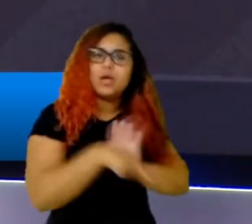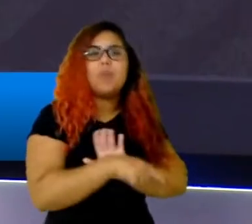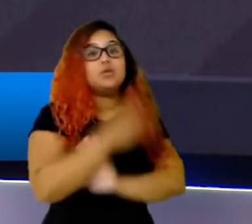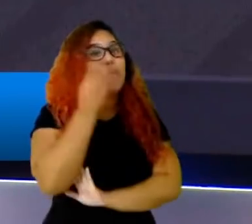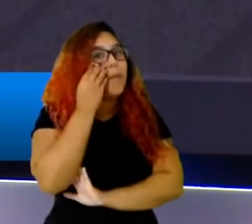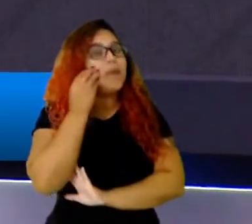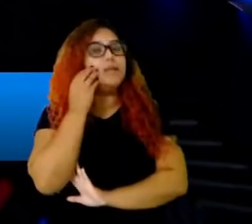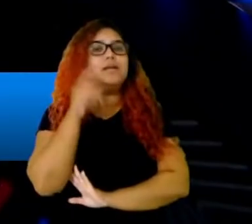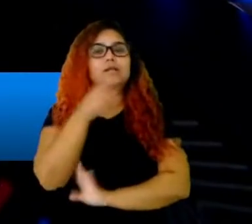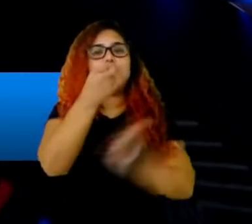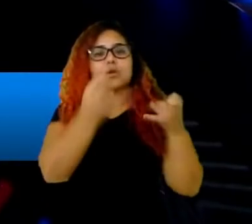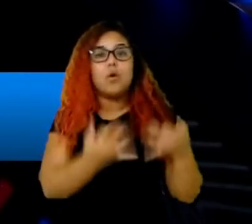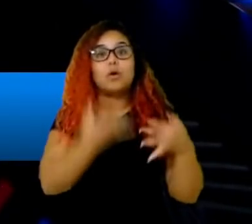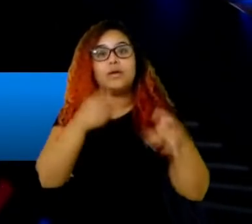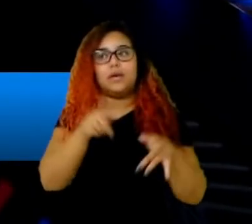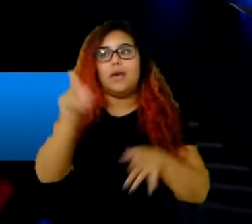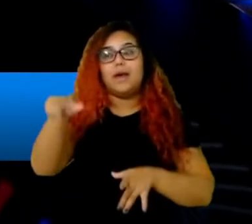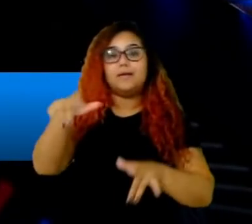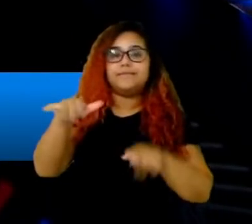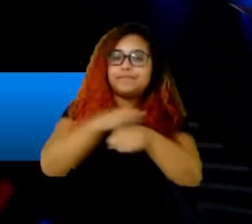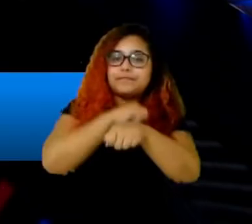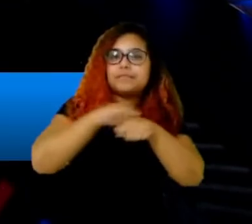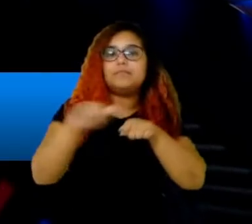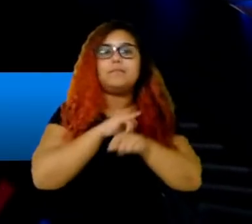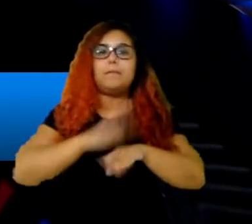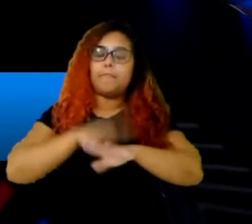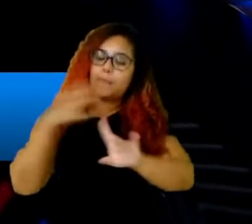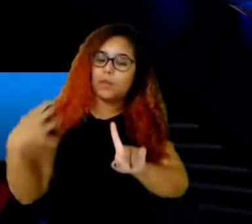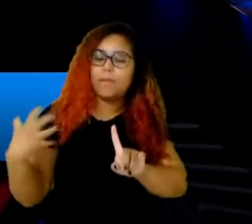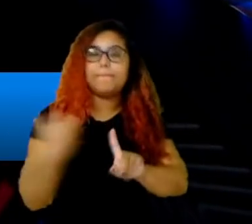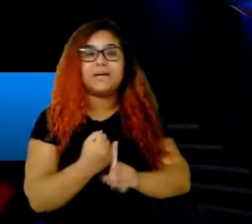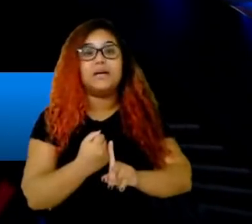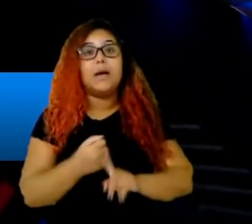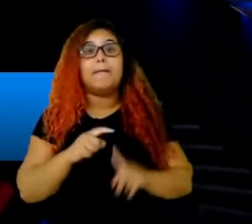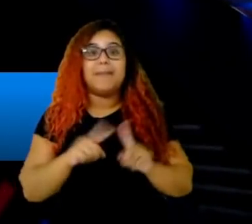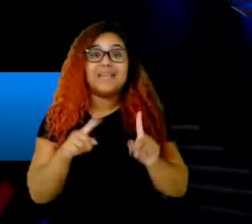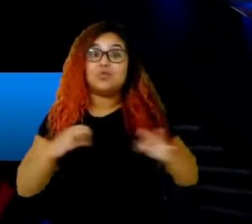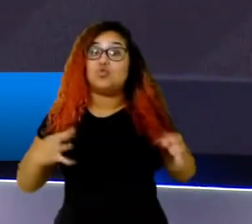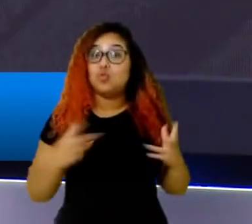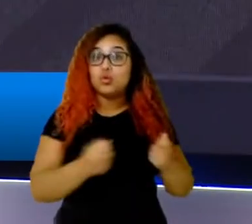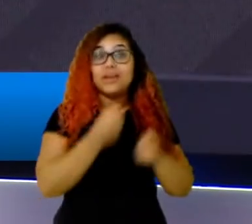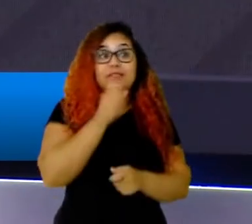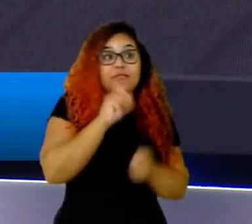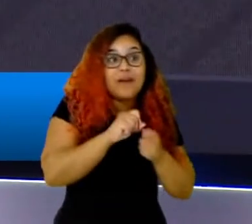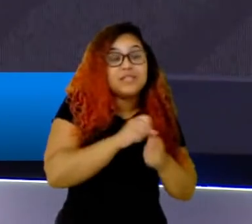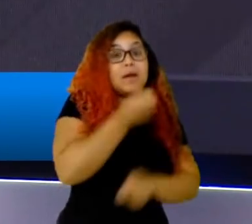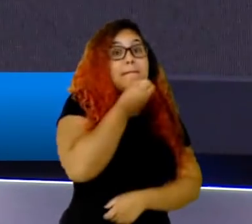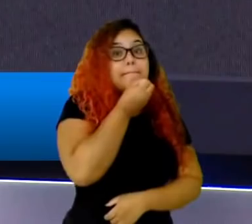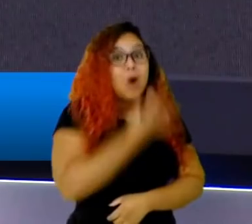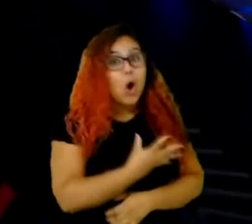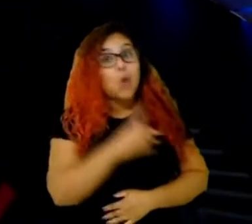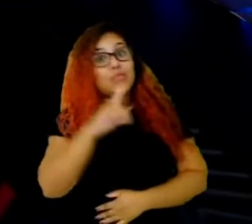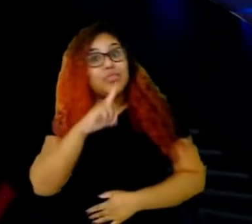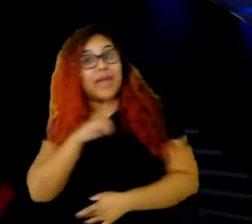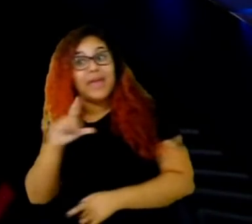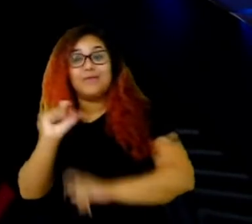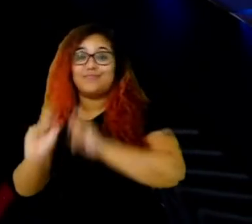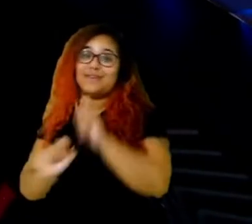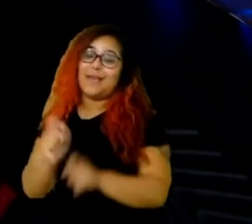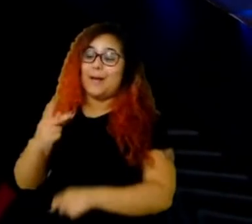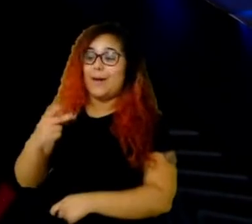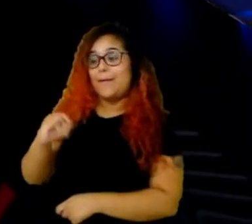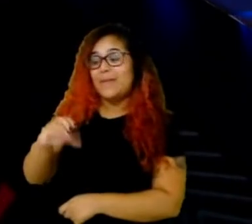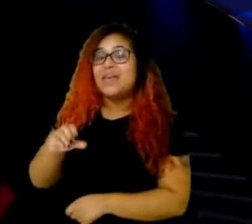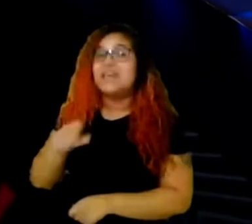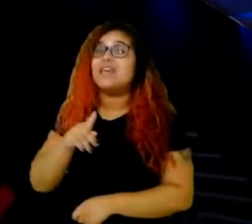o estilo de jogo dele mais agressivo, tudo que ele faz de bom, também envolve... Ele também traz aquilo que ele faz de ruim. Então você vê, você compartilha dessa